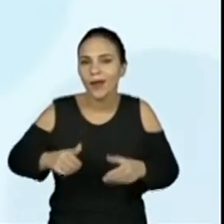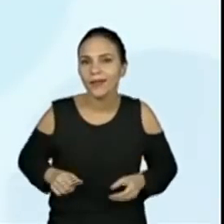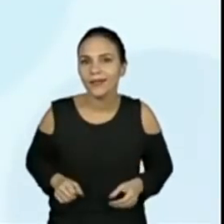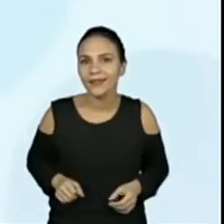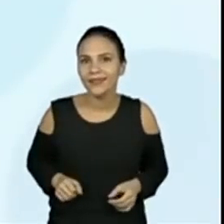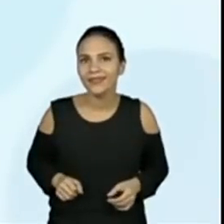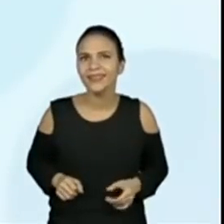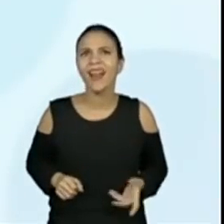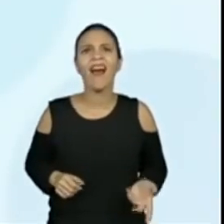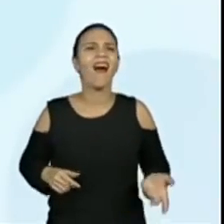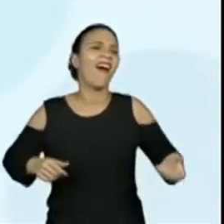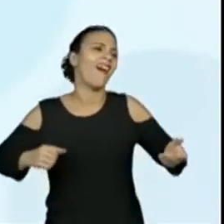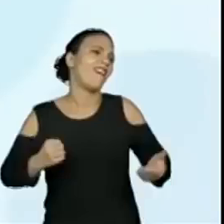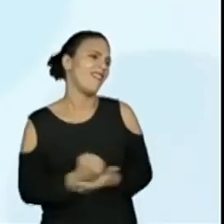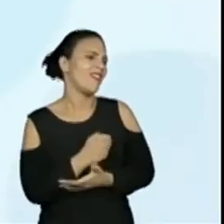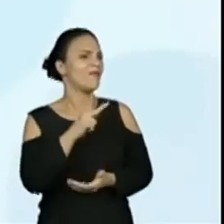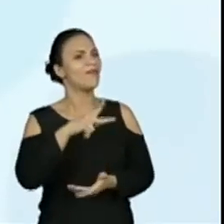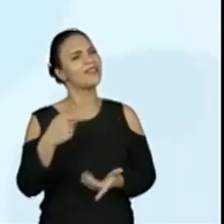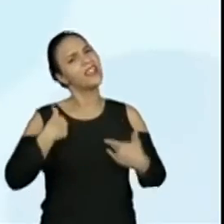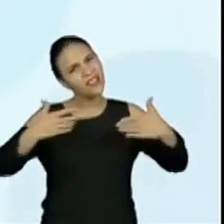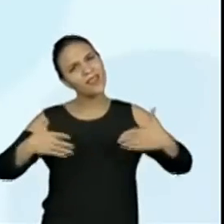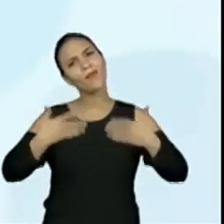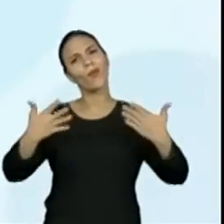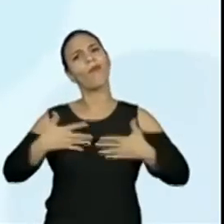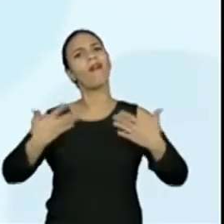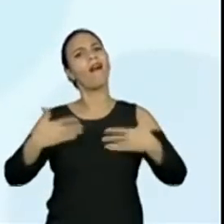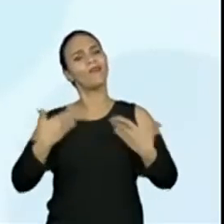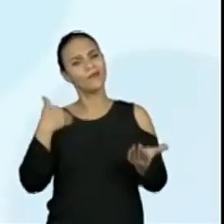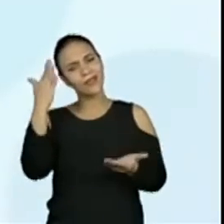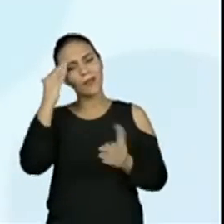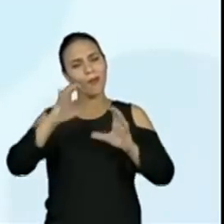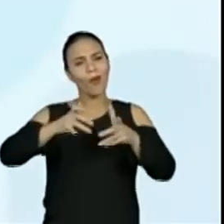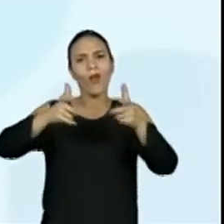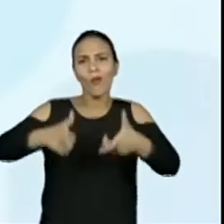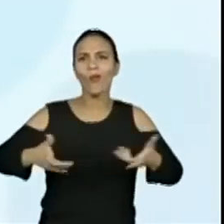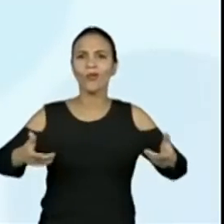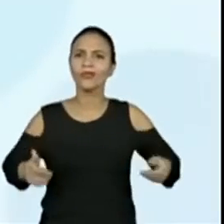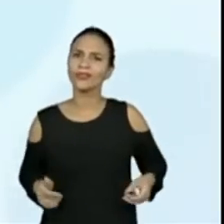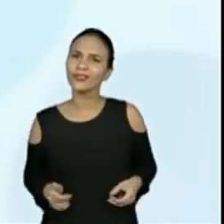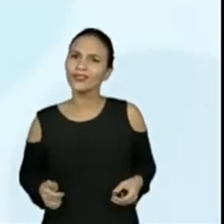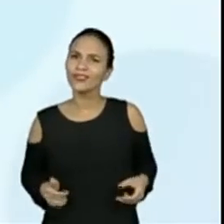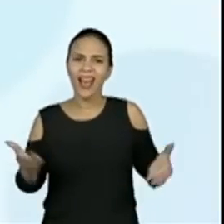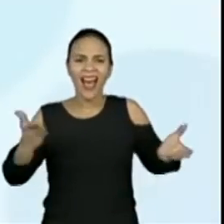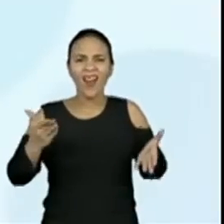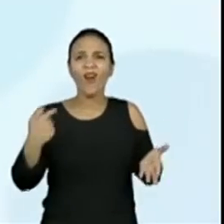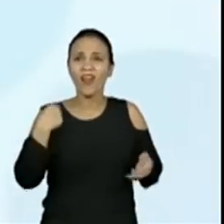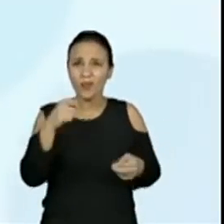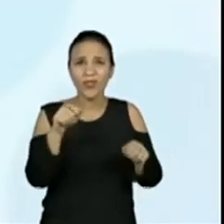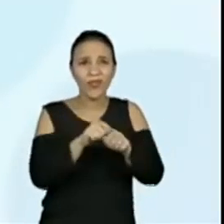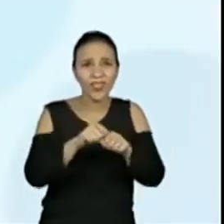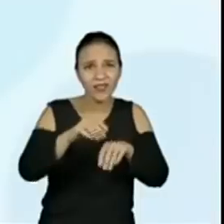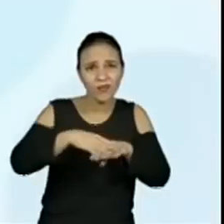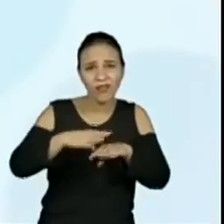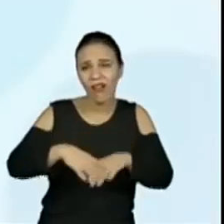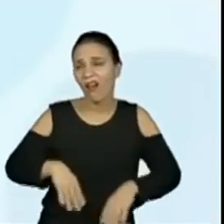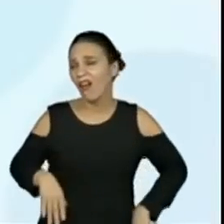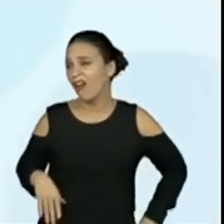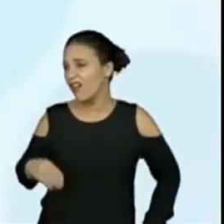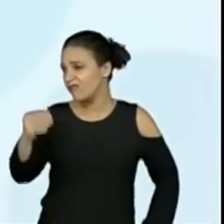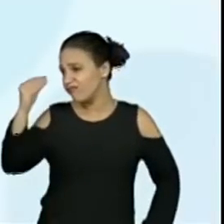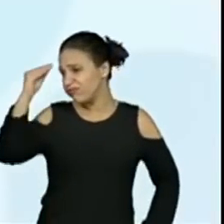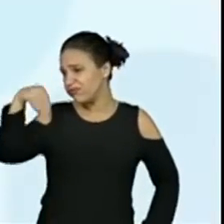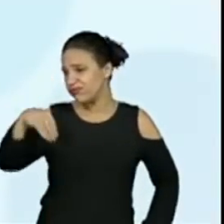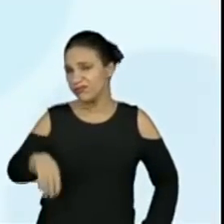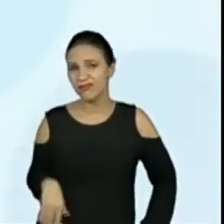não acredito, professora. Eu estava tão empolgada para saber onde é que essa bola foi parar. Agora eu tenho que resolver esse monte de enigma